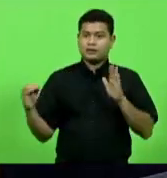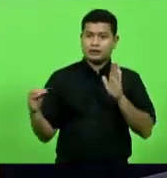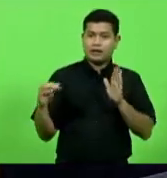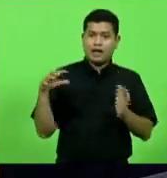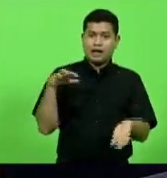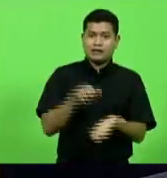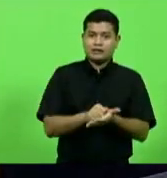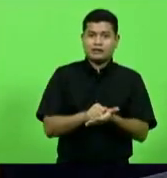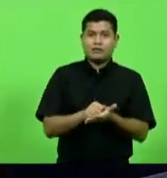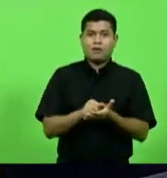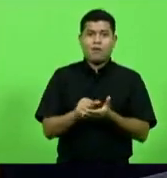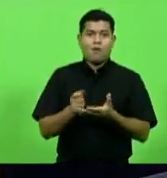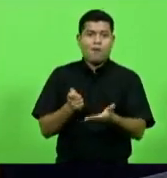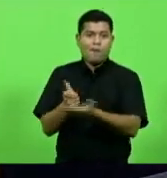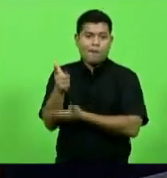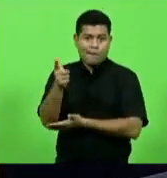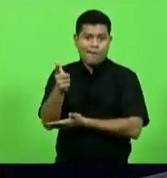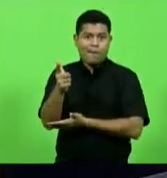vetado